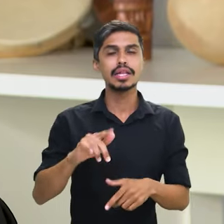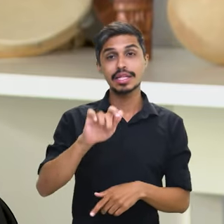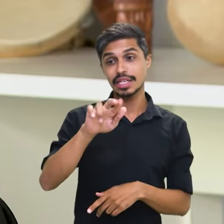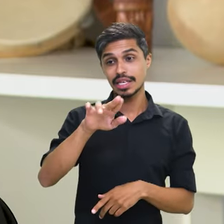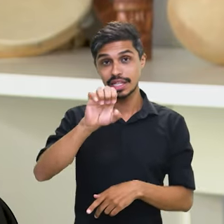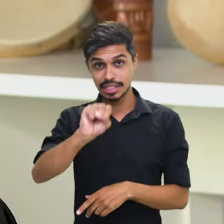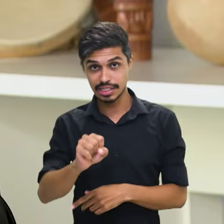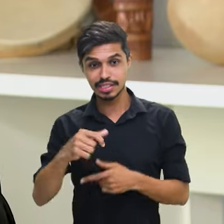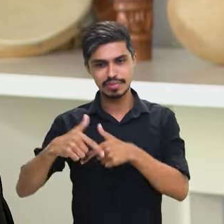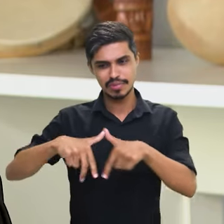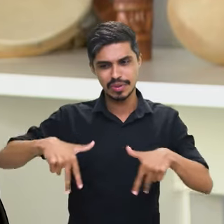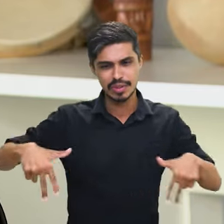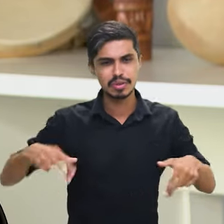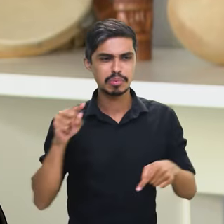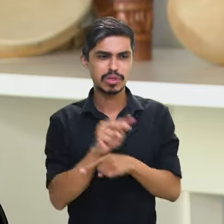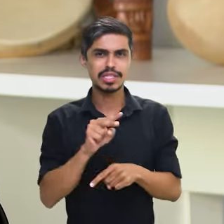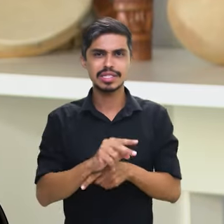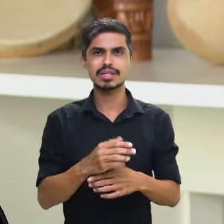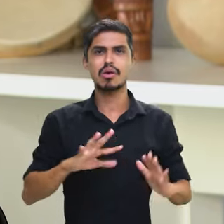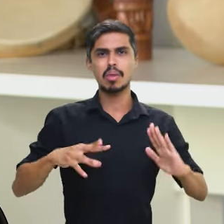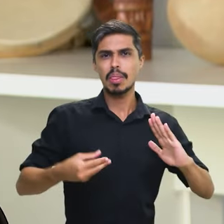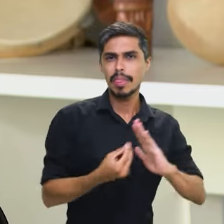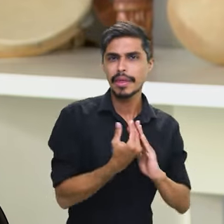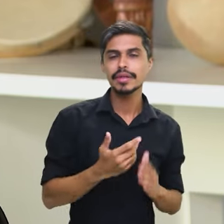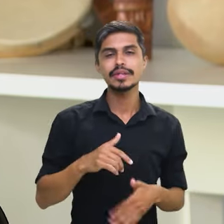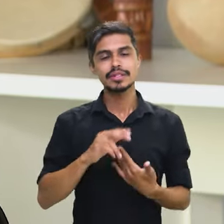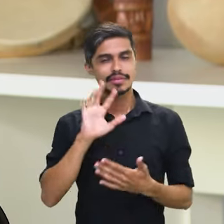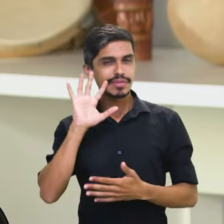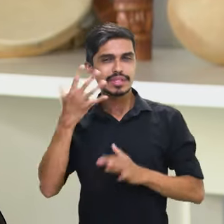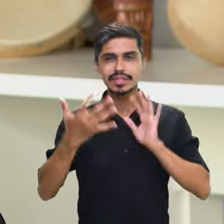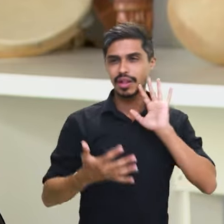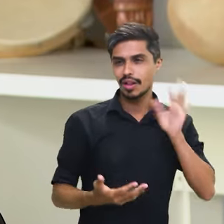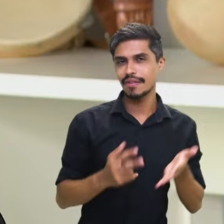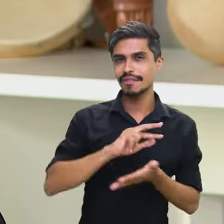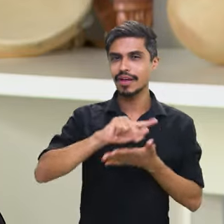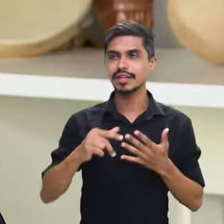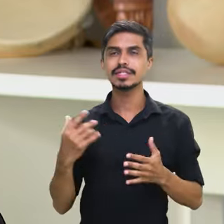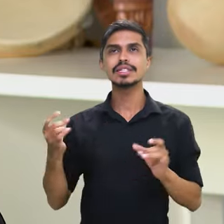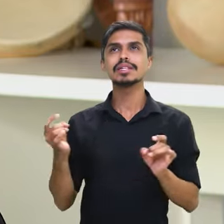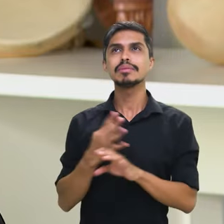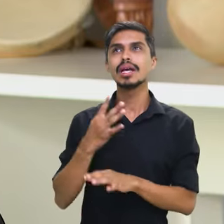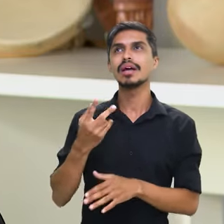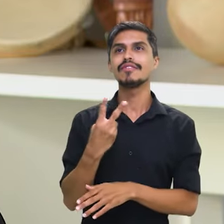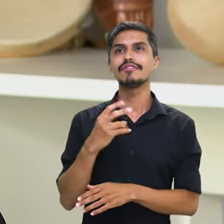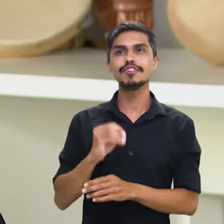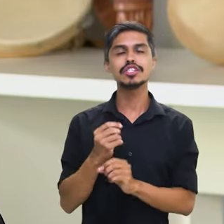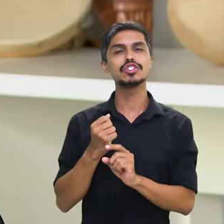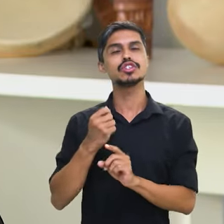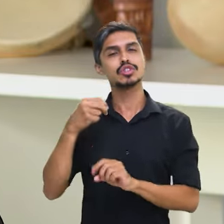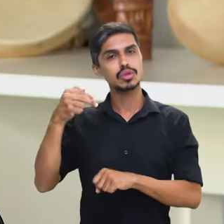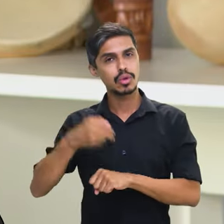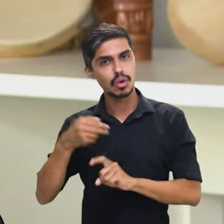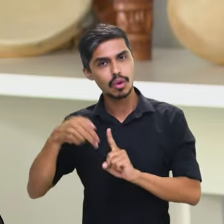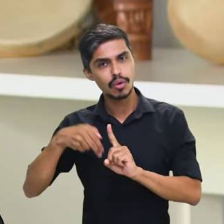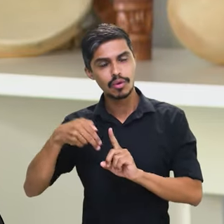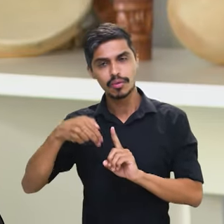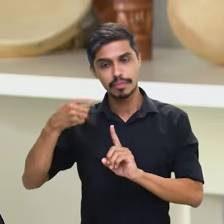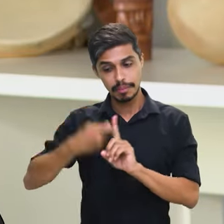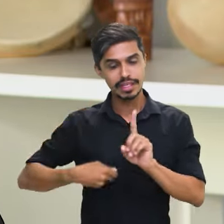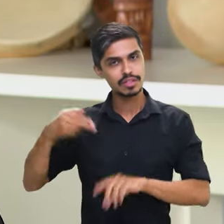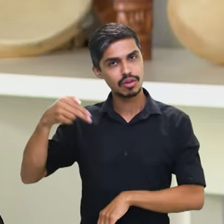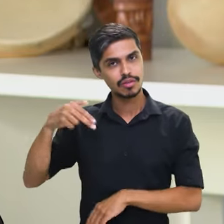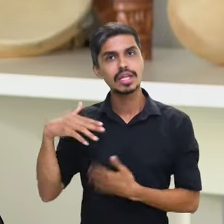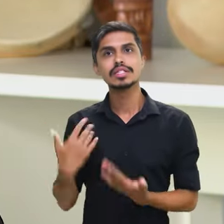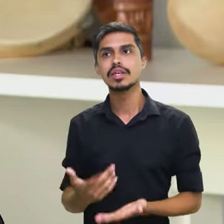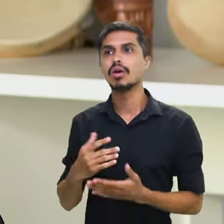comunidades quilombolas. Então, essas medidas se concretizam agora, no 20 de novembro, em tudo aquilo que o presidente da época vai falar